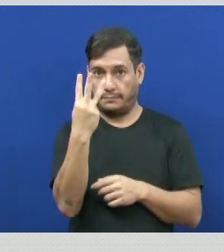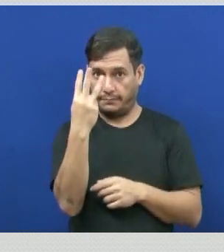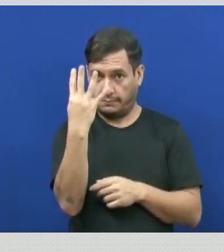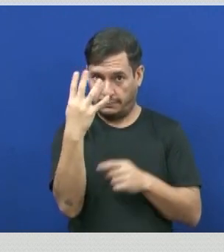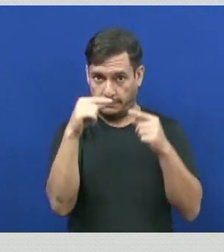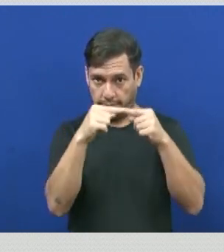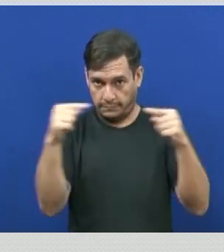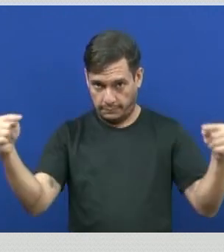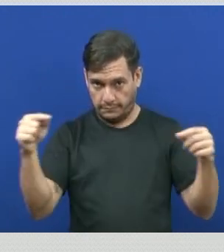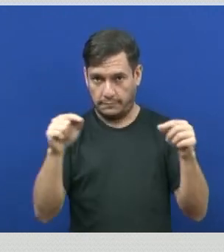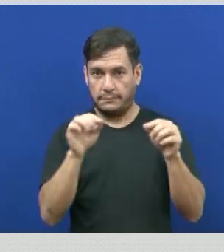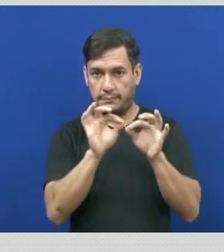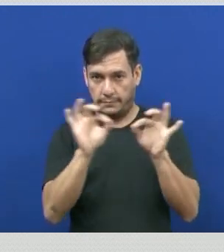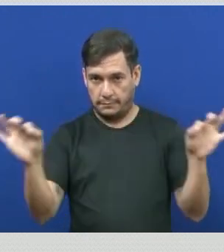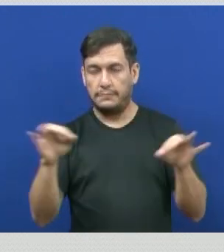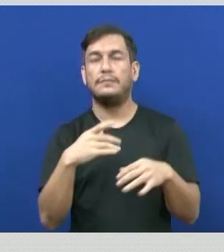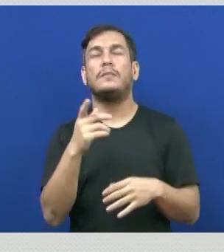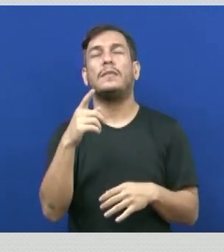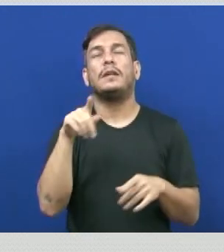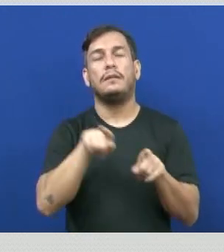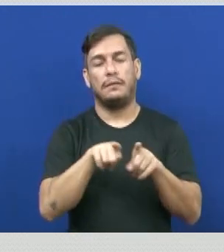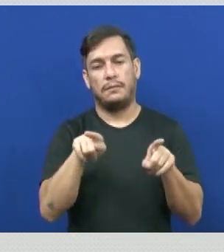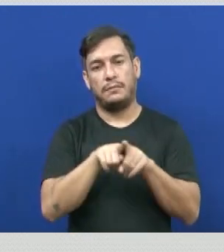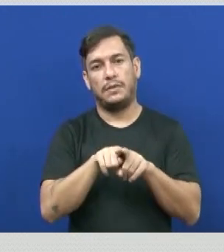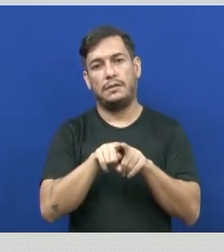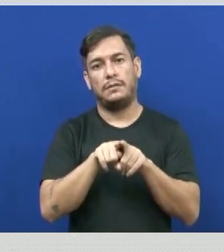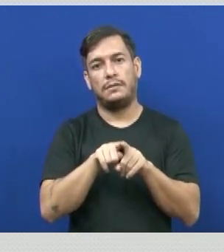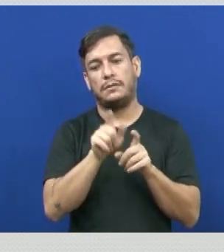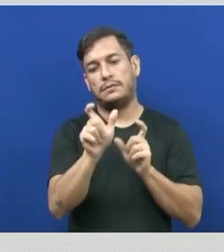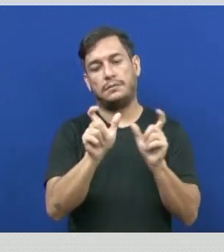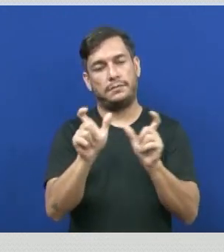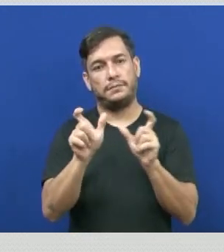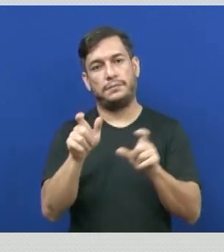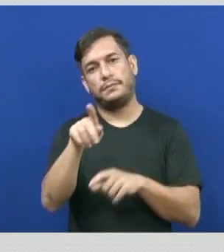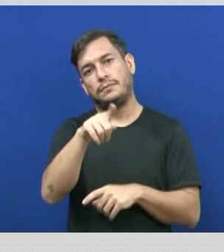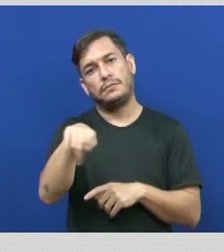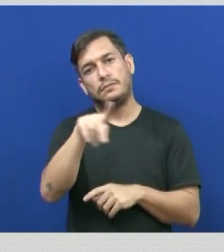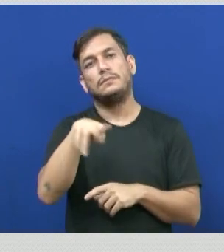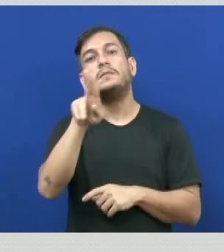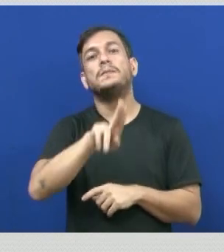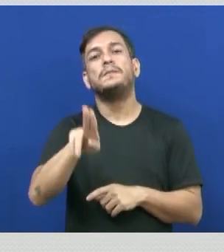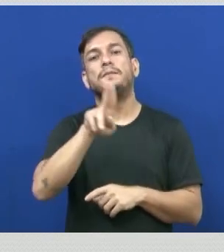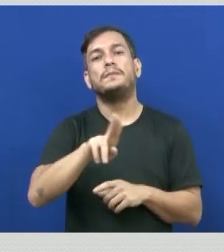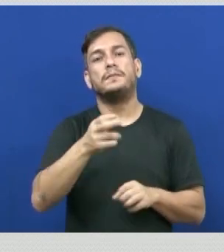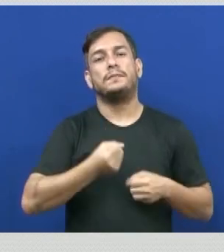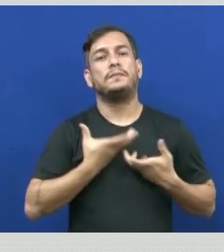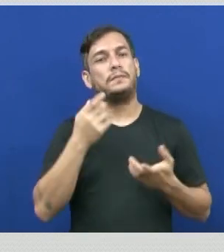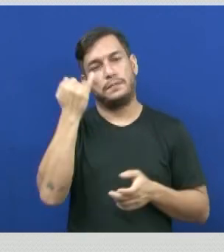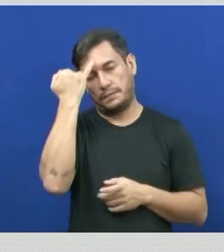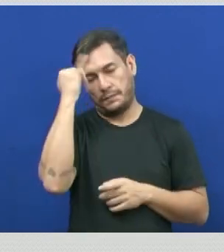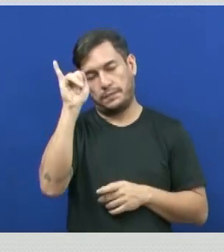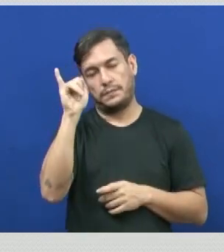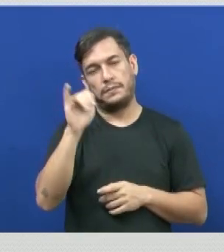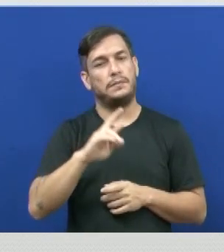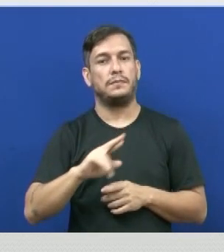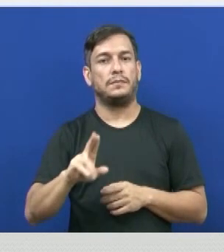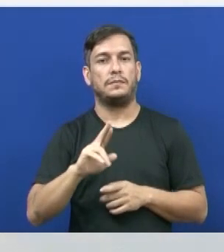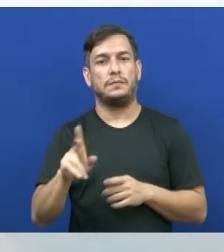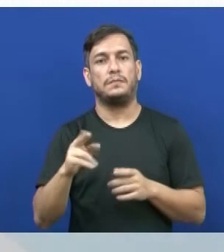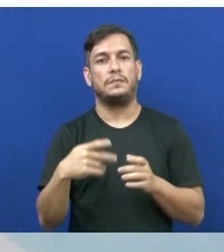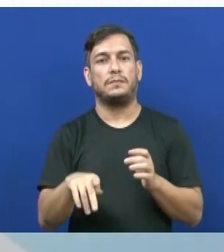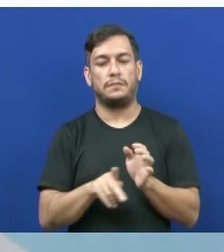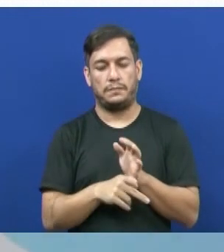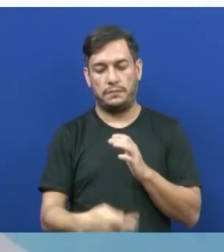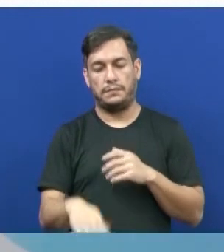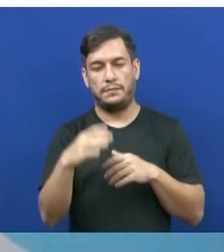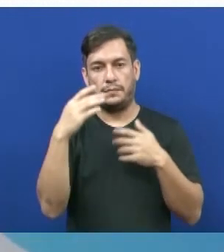estrangeirismo e também algumas palavras e termos que você usa para expressar alguma ideia que não é de origem